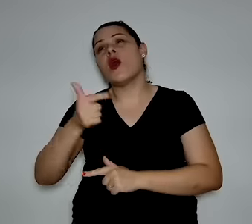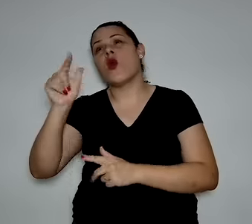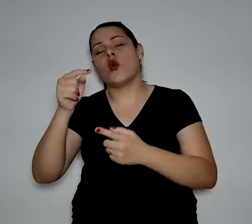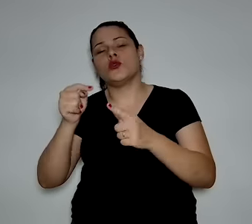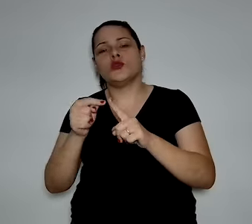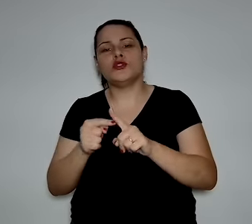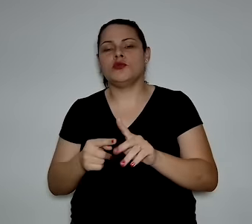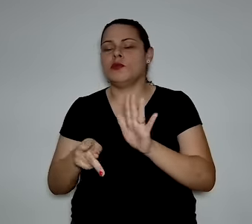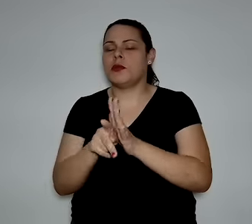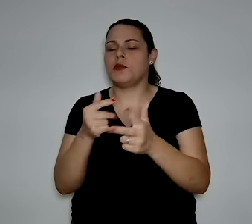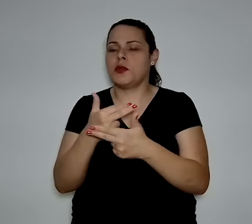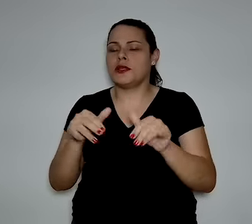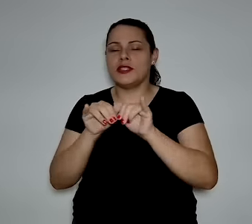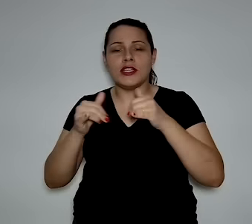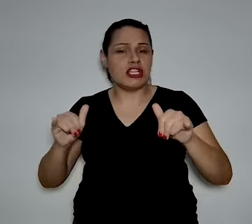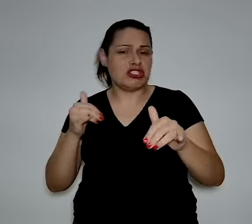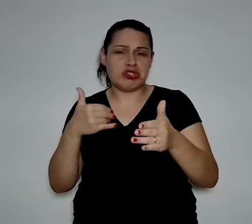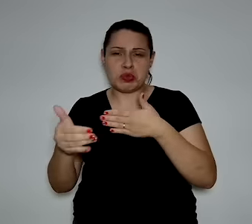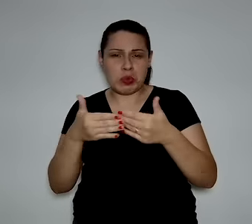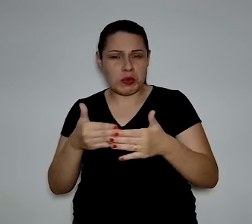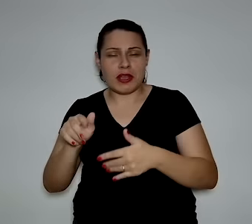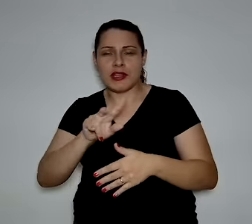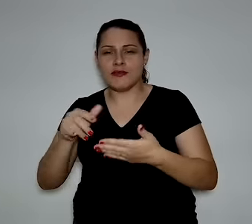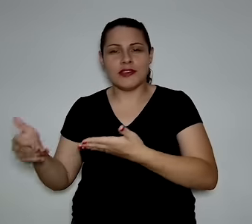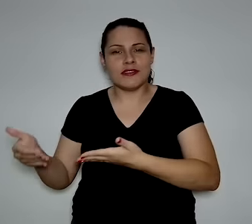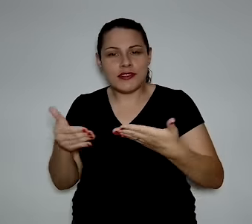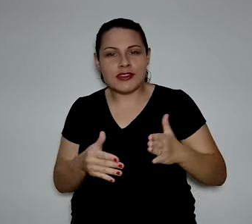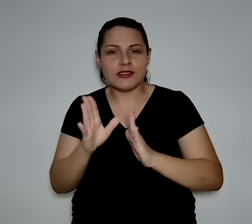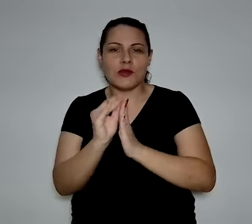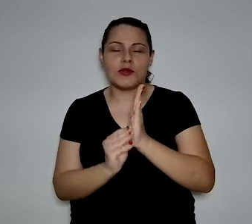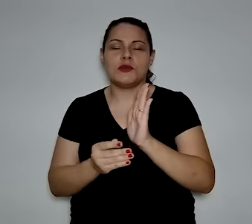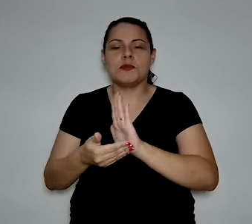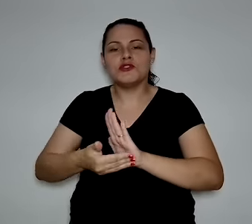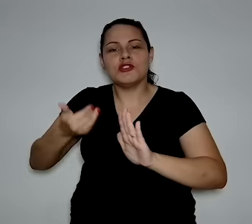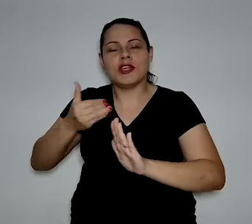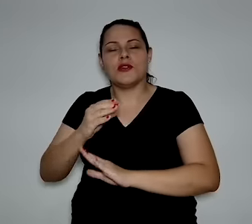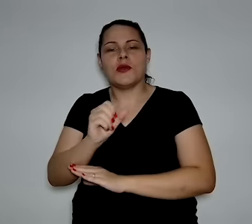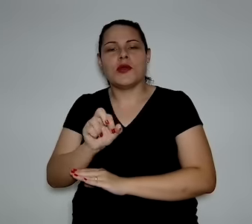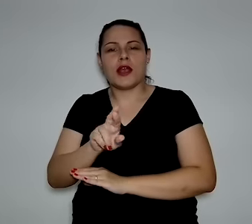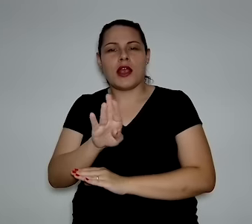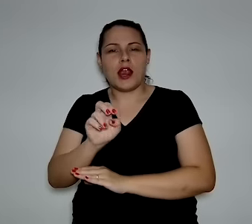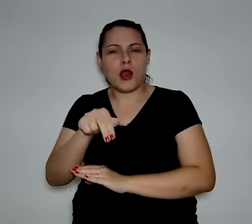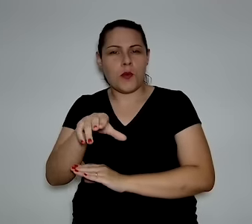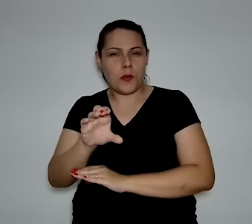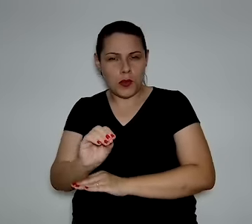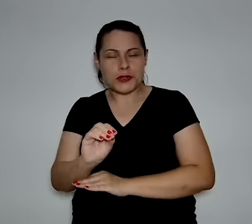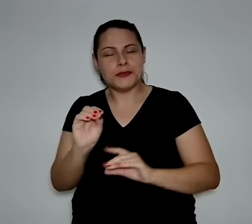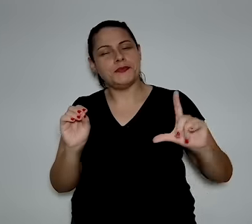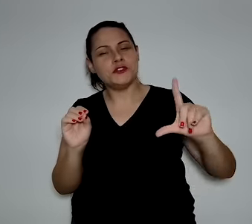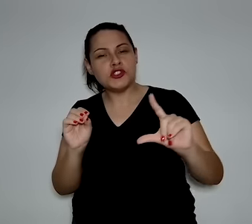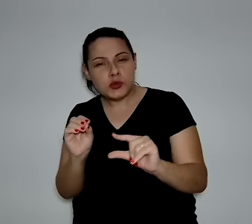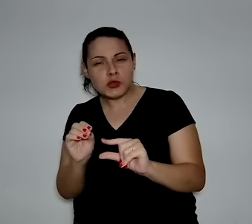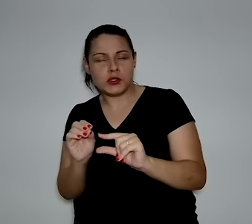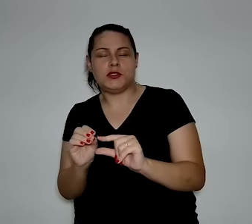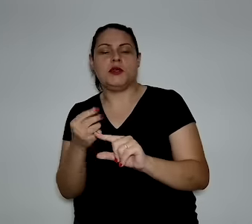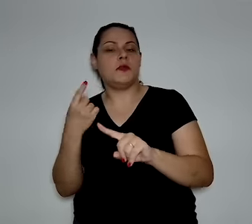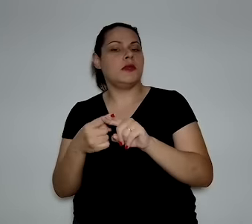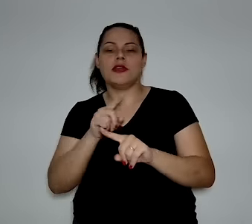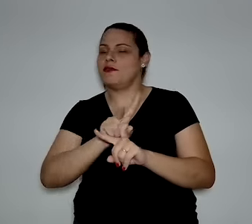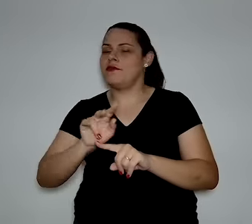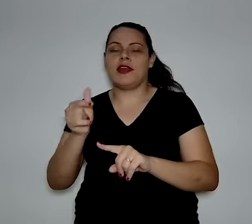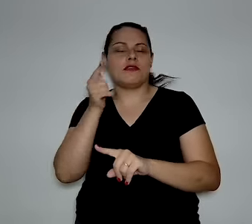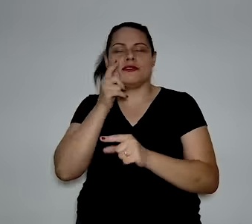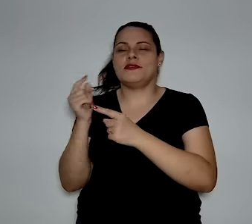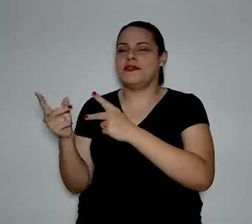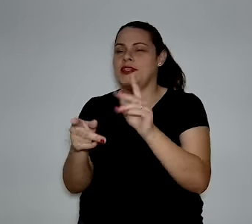vetor energético qualquer que traga o conteúdo de carbono dos produtos para baixo, porque não vão